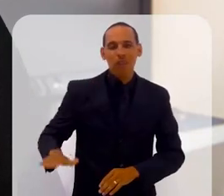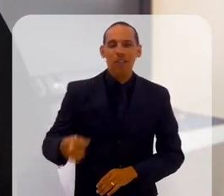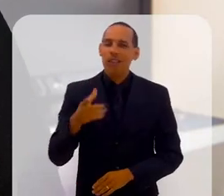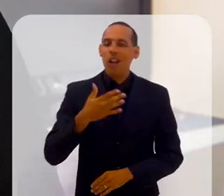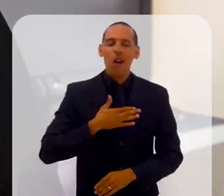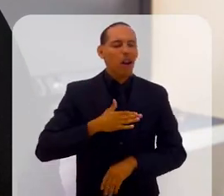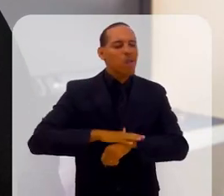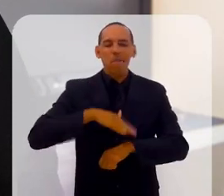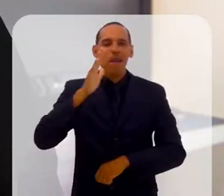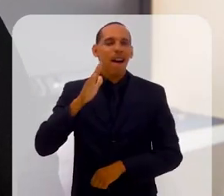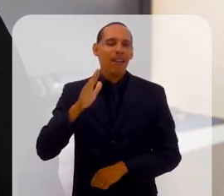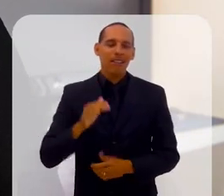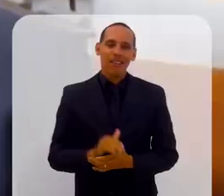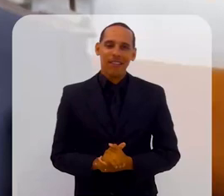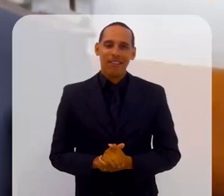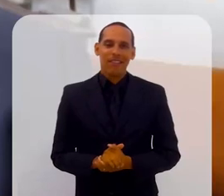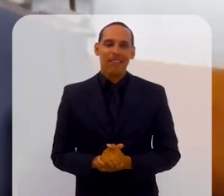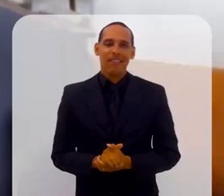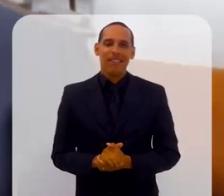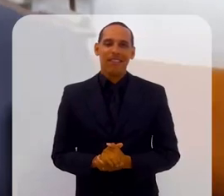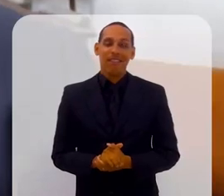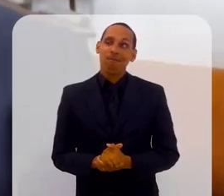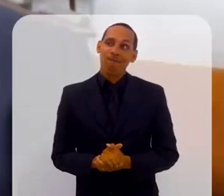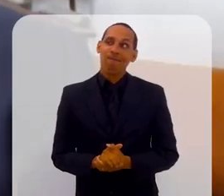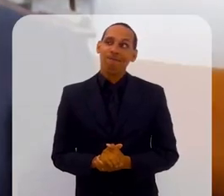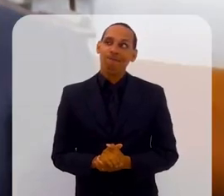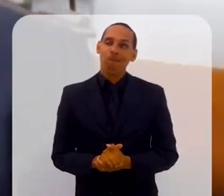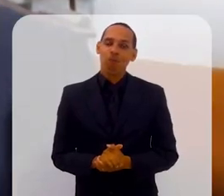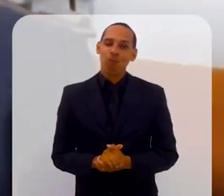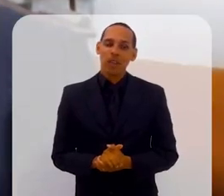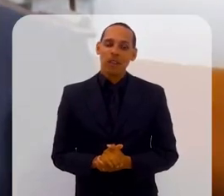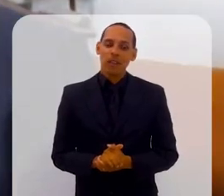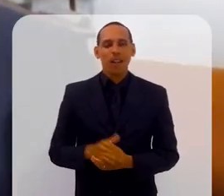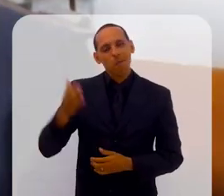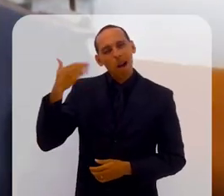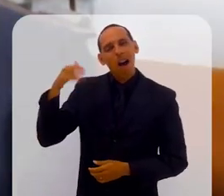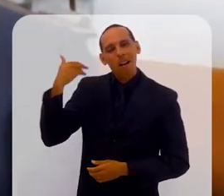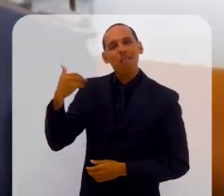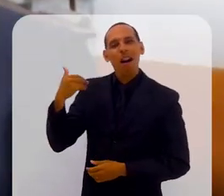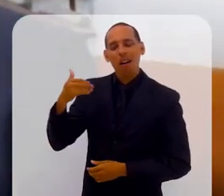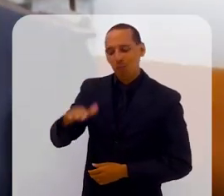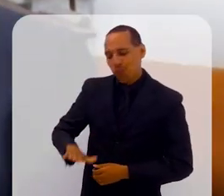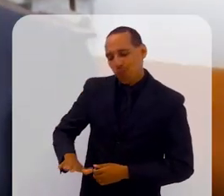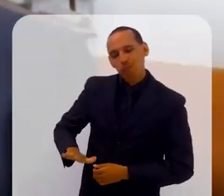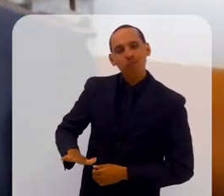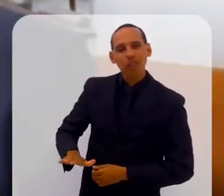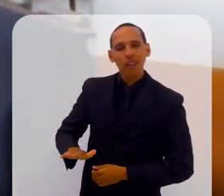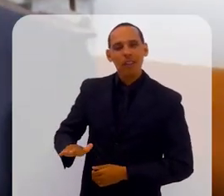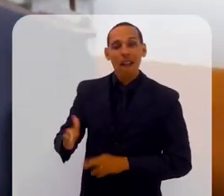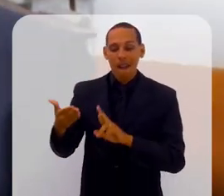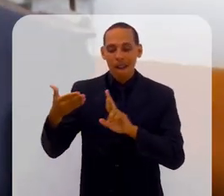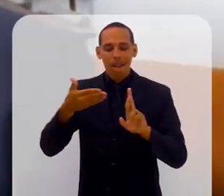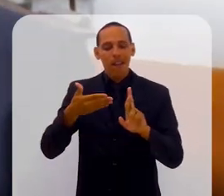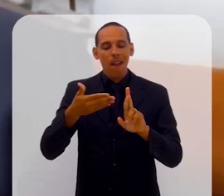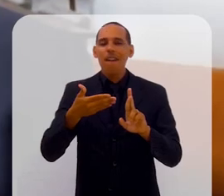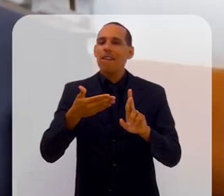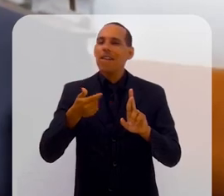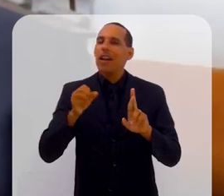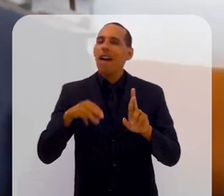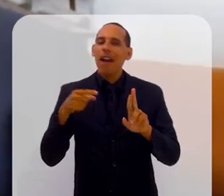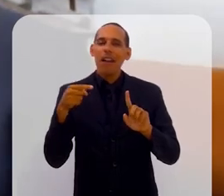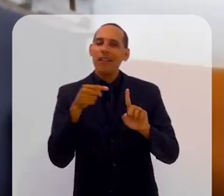diante dessas mudanças? Bem, quando na minha infância eu tinha sempre muita referência de